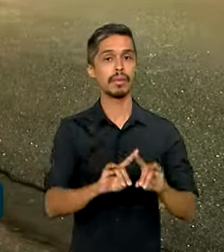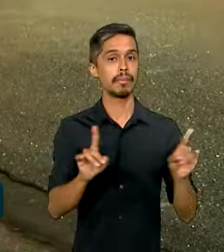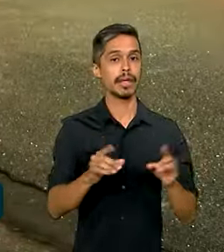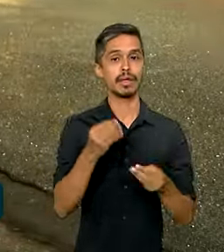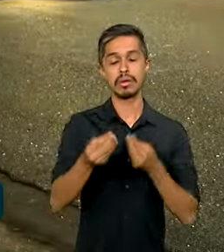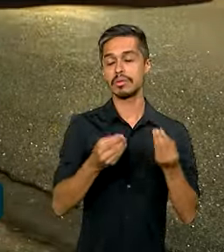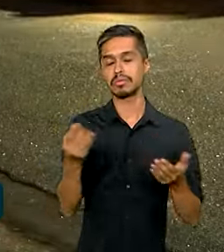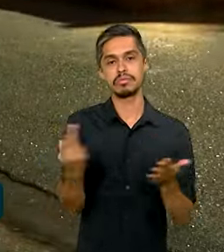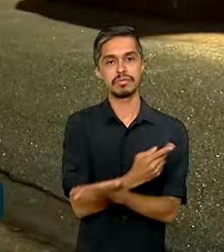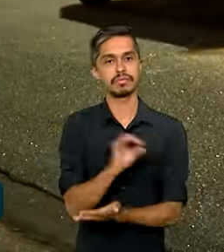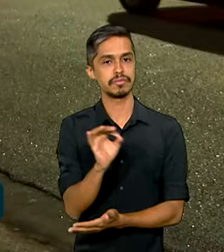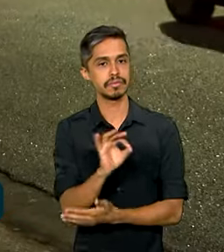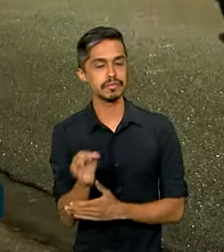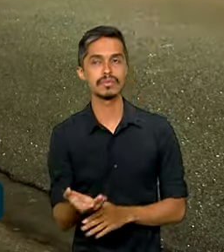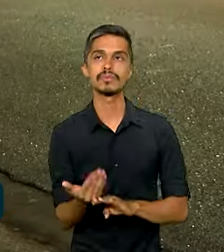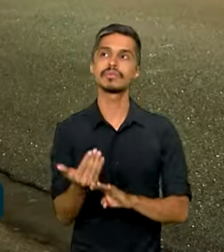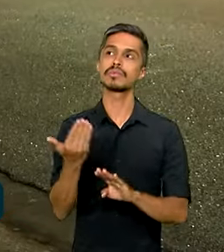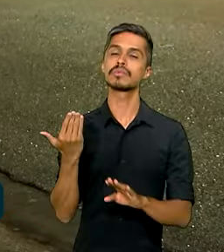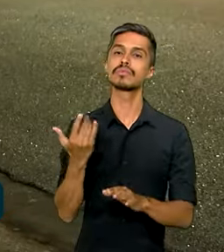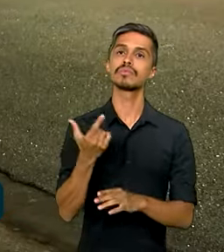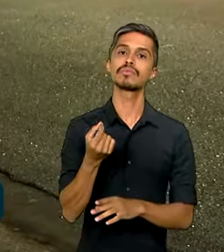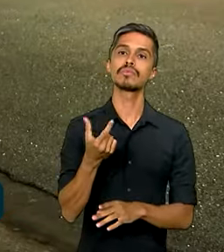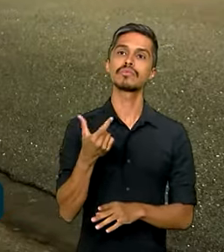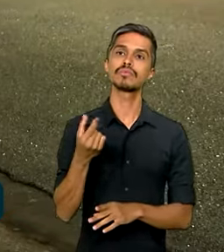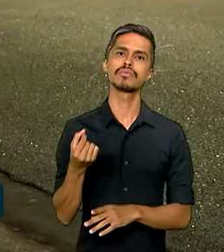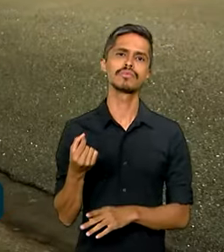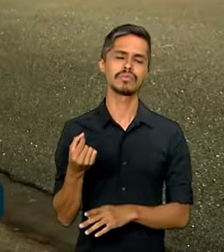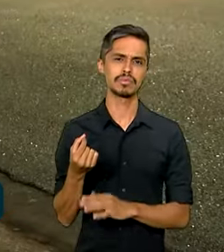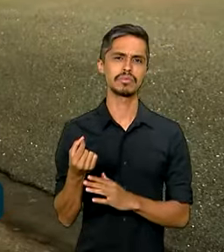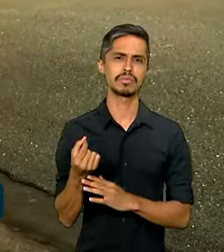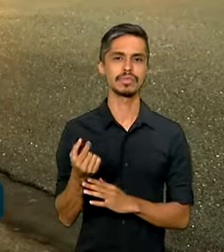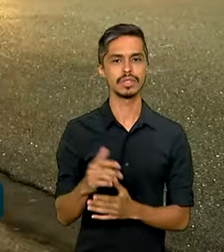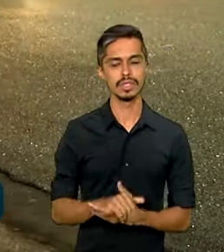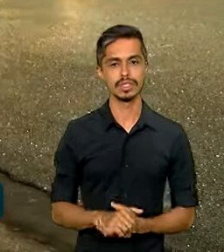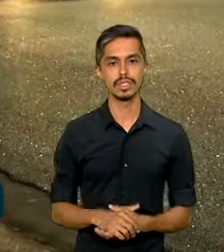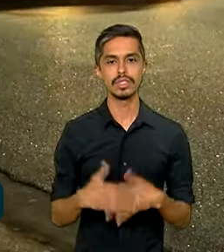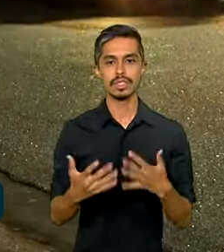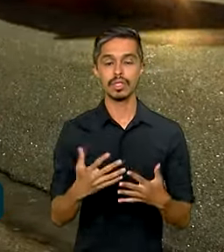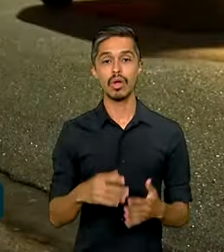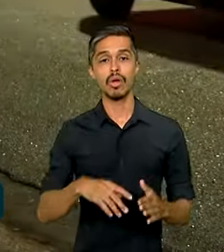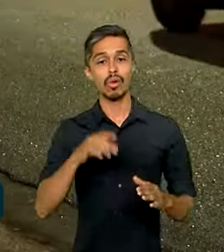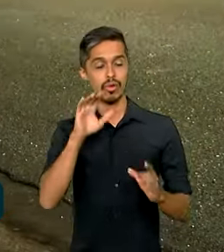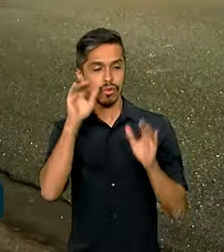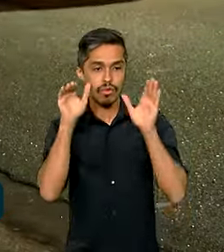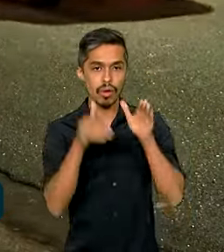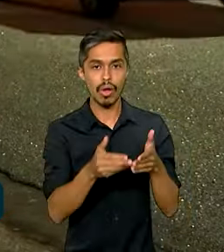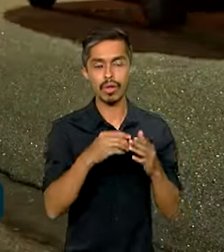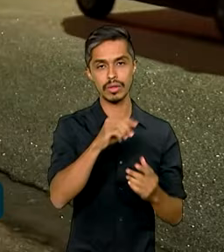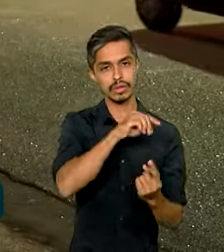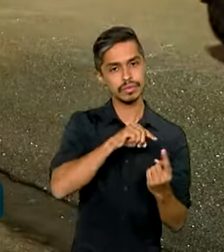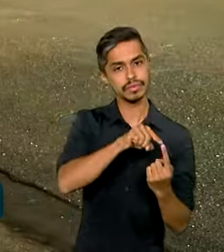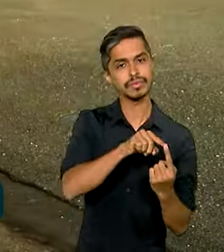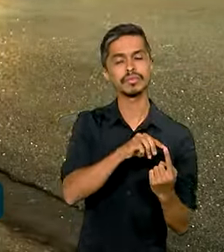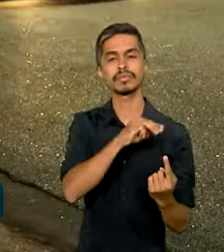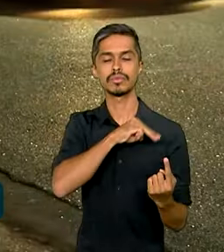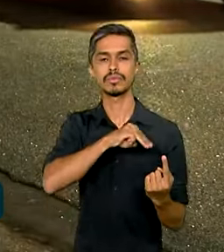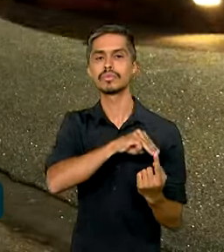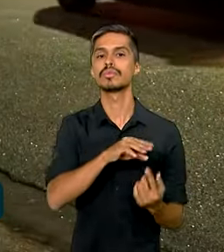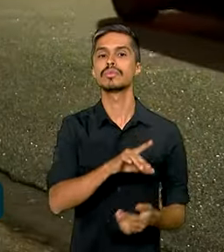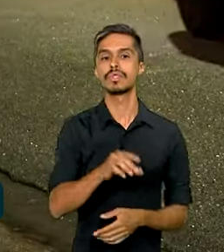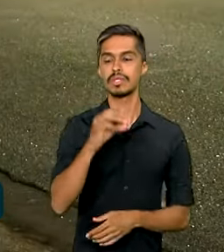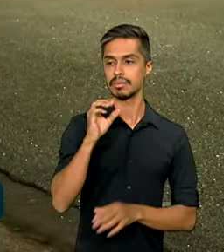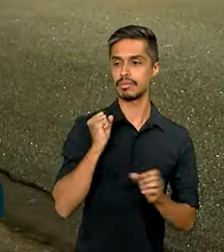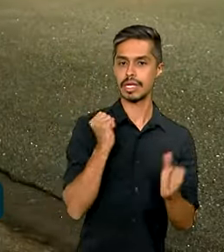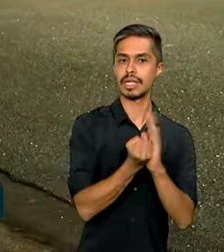como não acontecia desde o ano de 2020. Para este ano, o centro da meta de inflação está fixado em 3%,